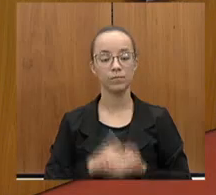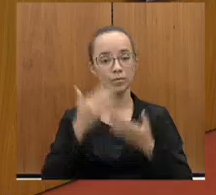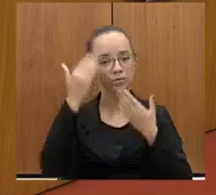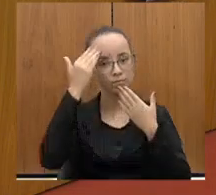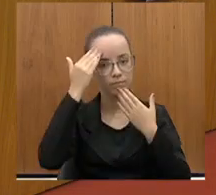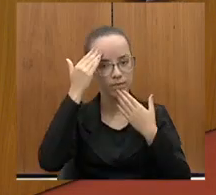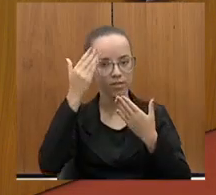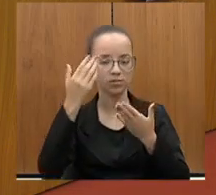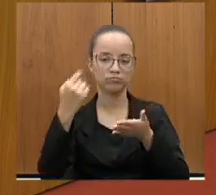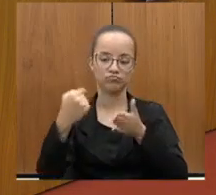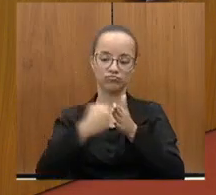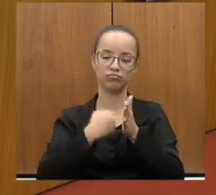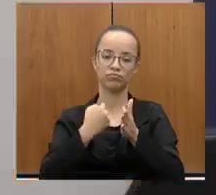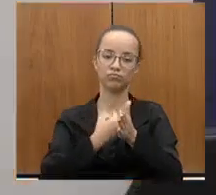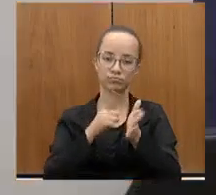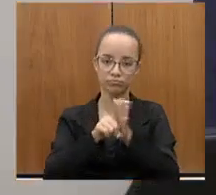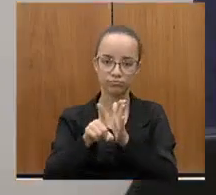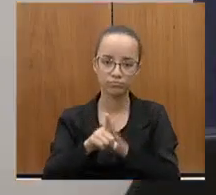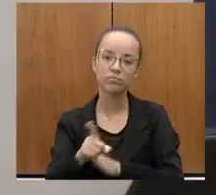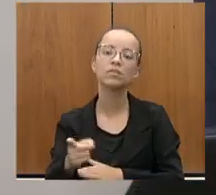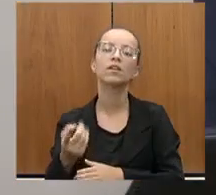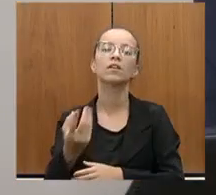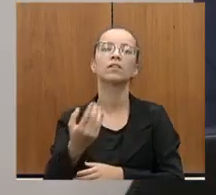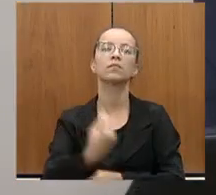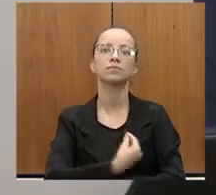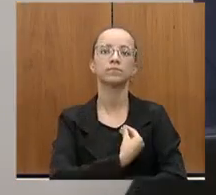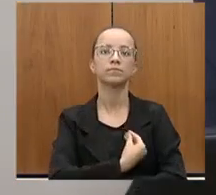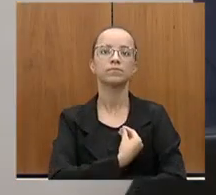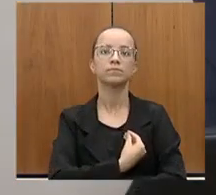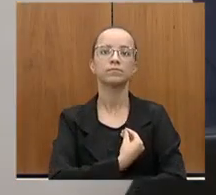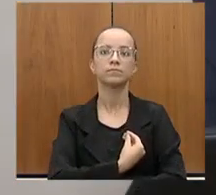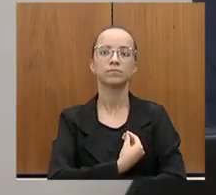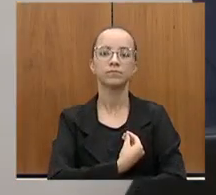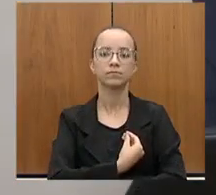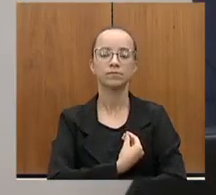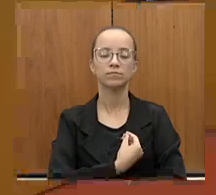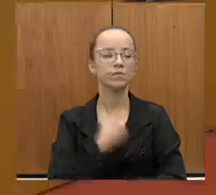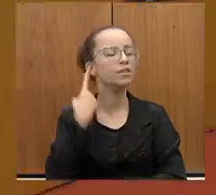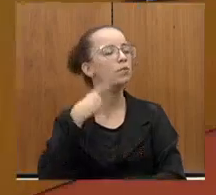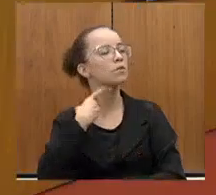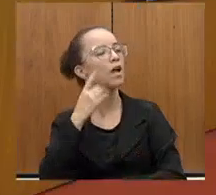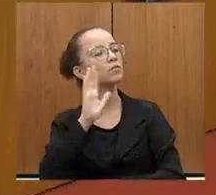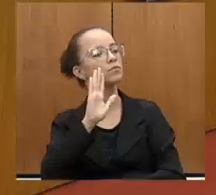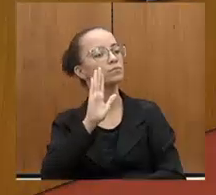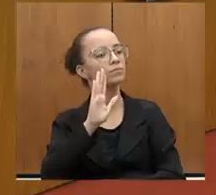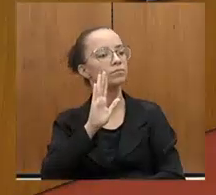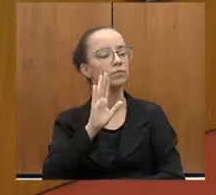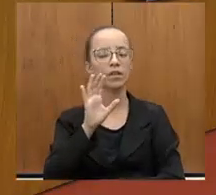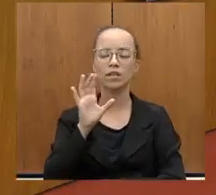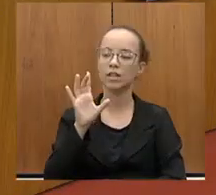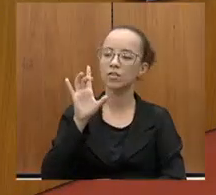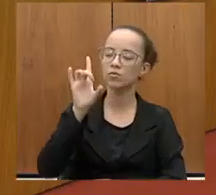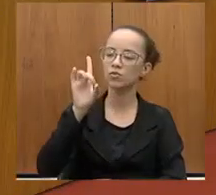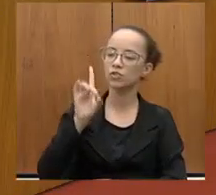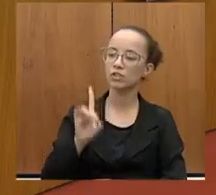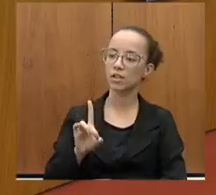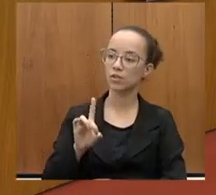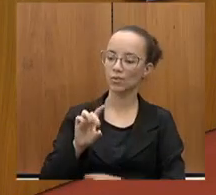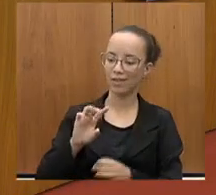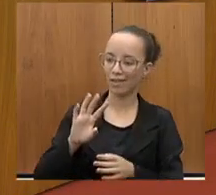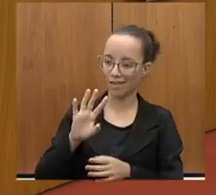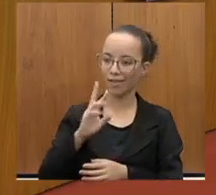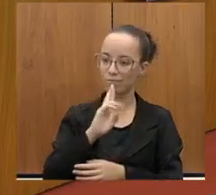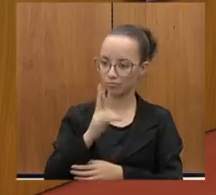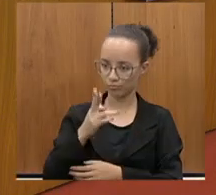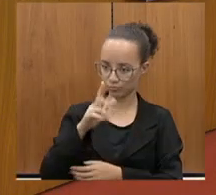pelas perguntas, participações, muito importantes. Presidente João Leite. Pois não, o senhor tem direito à tréplica aí?